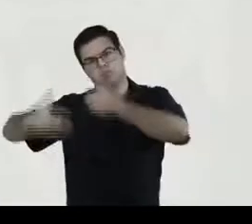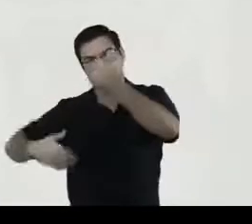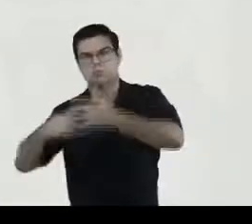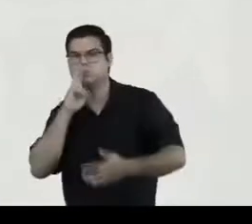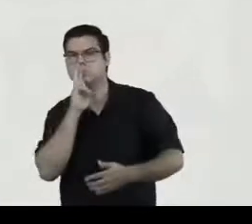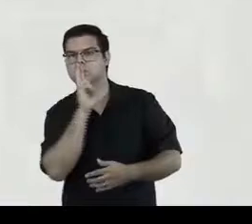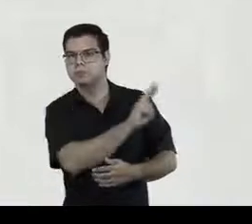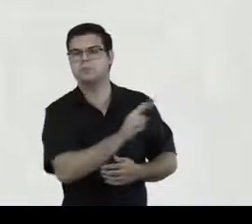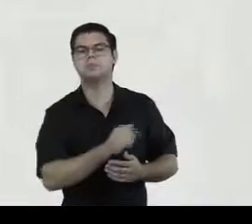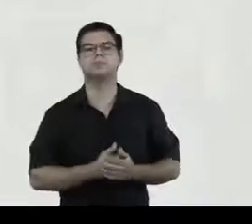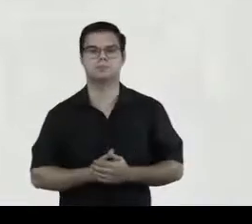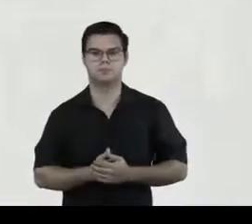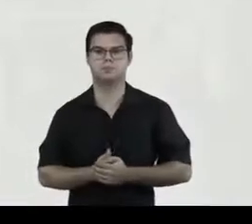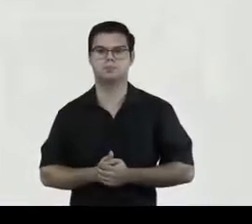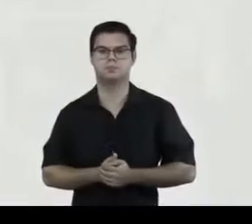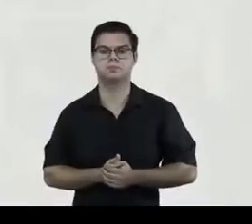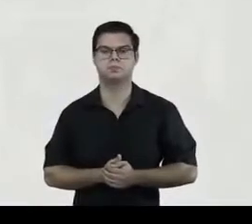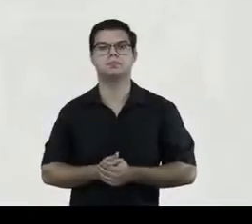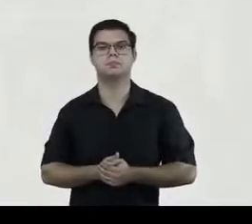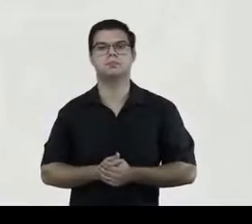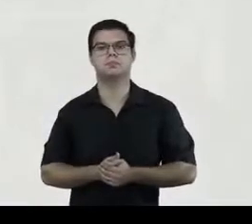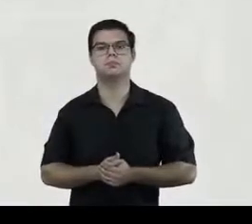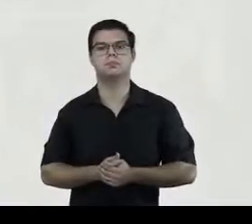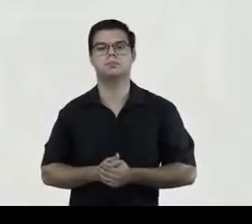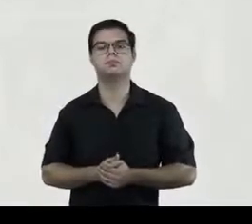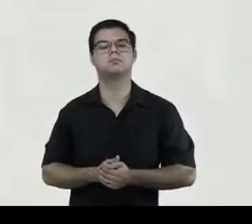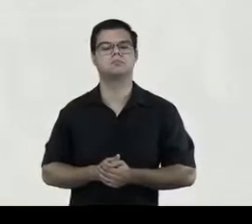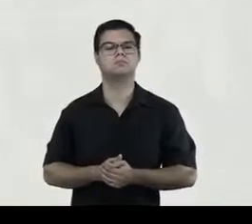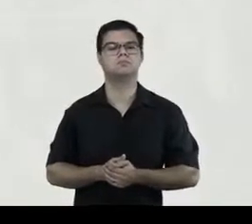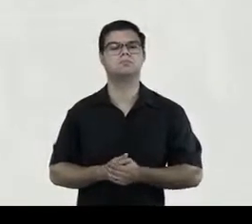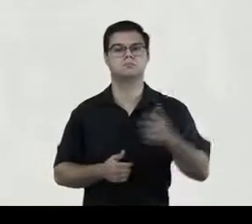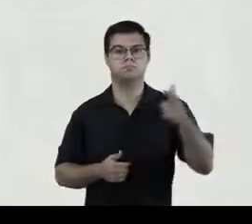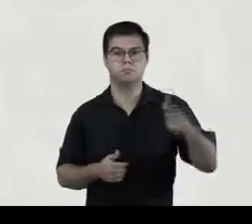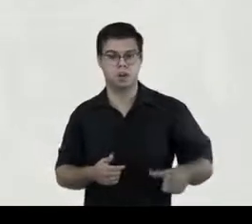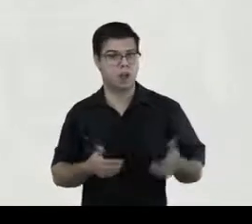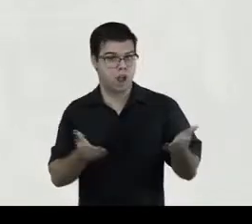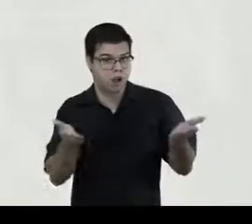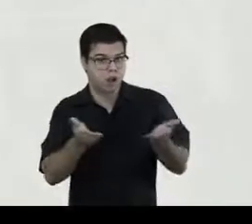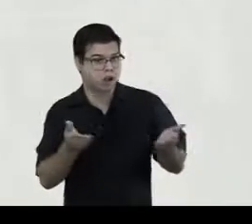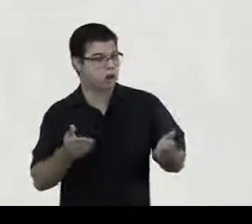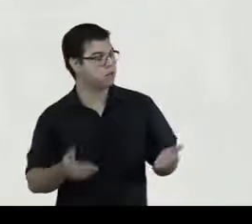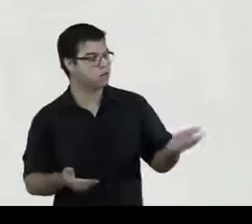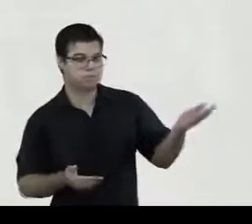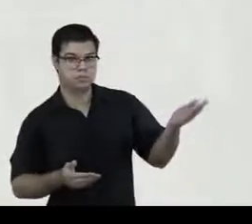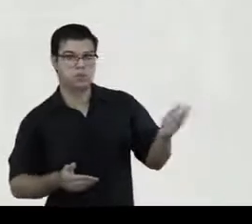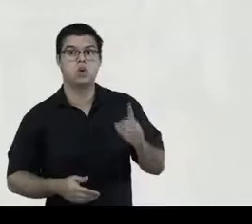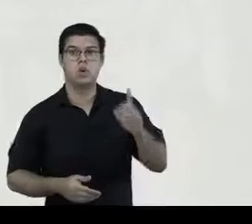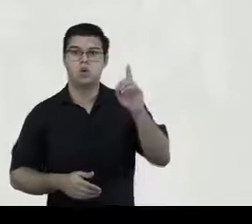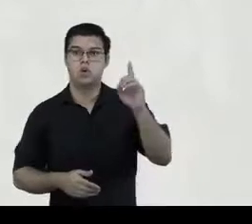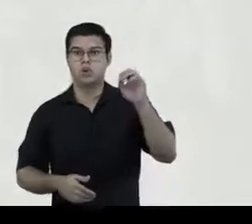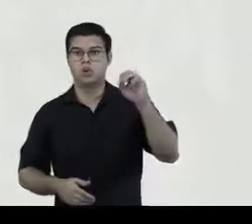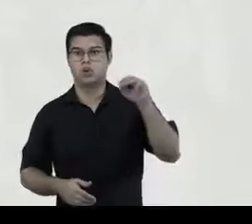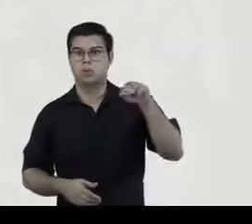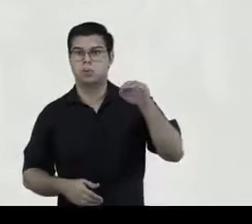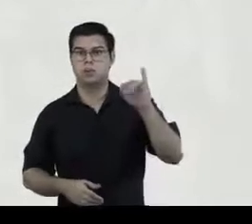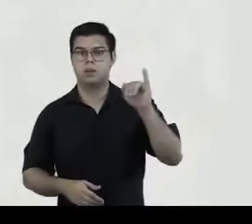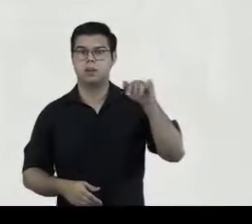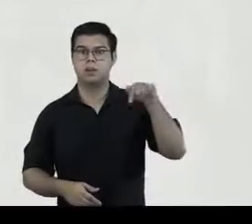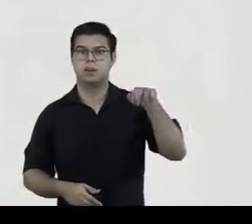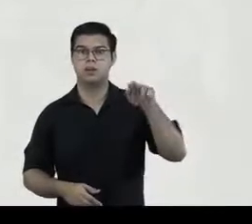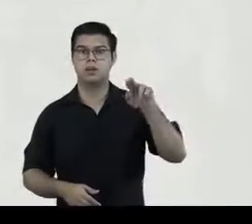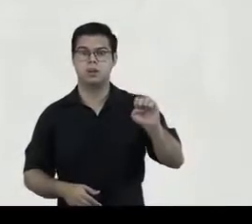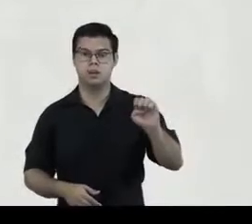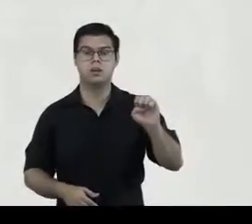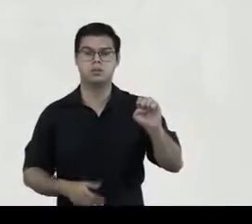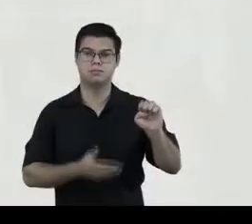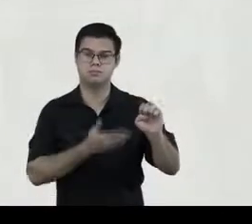irá endereçá-las aos participantes. Eu gostaria de passar a palavra agora, então, ao doutor Dominique Varris. Bem-vindo,